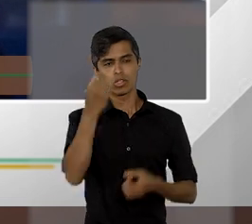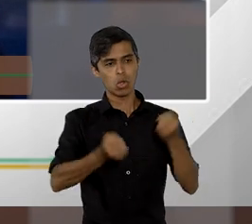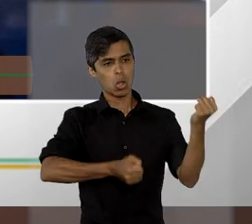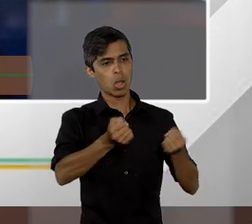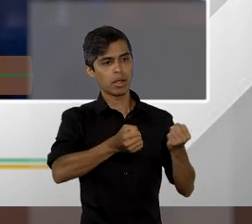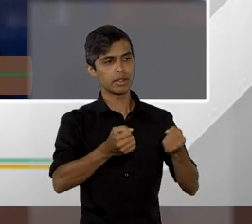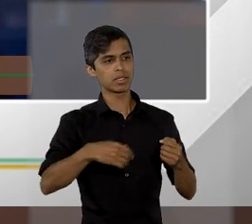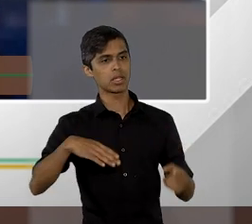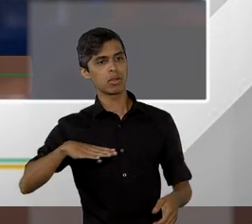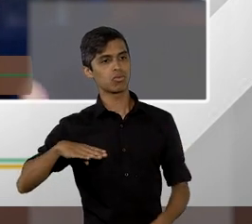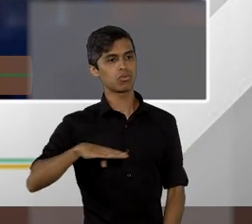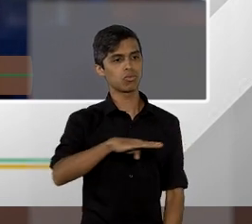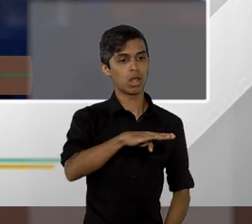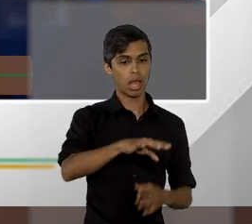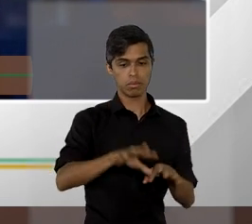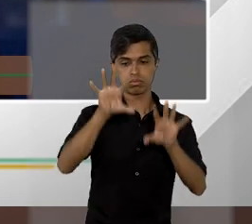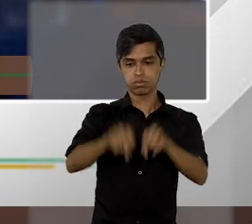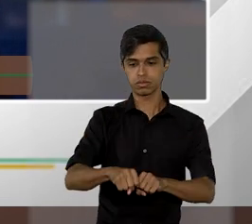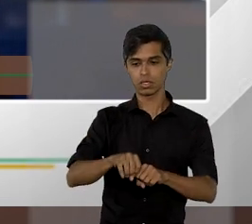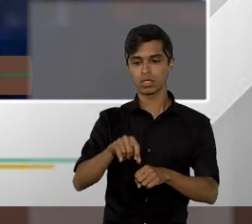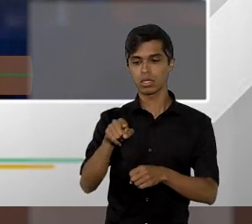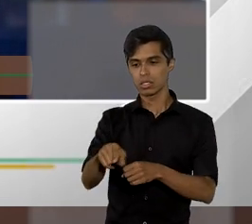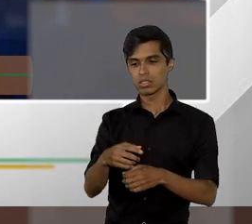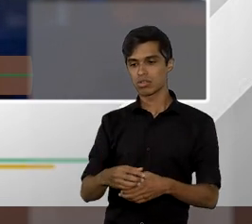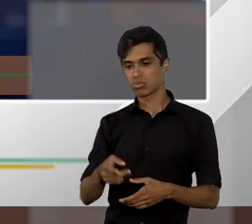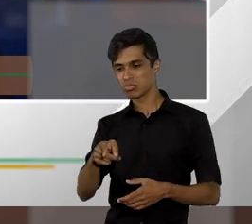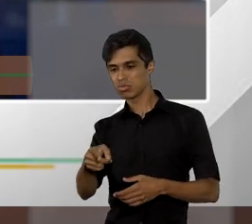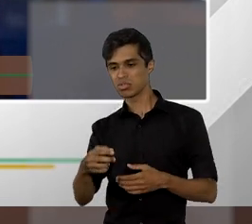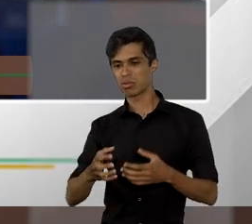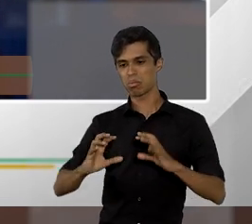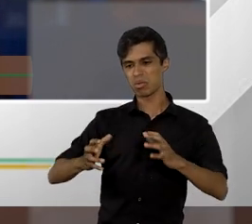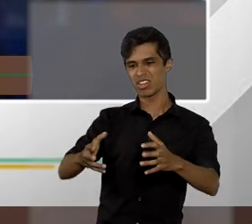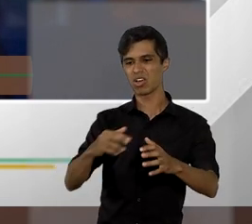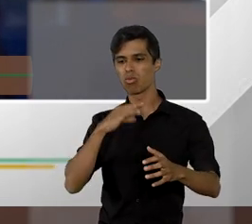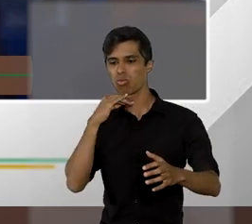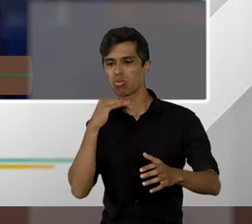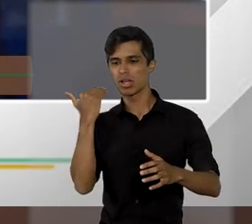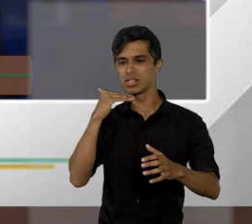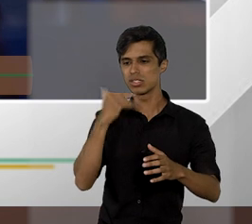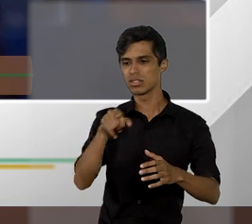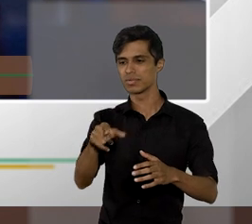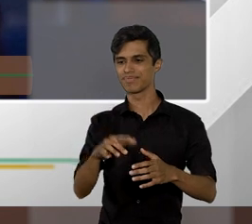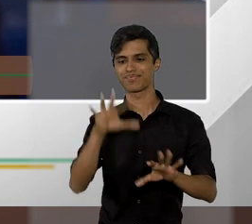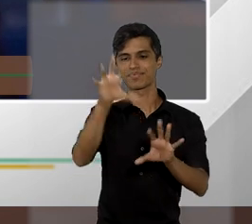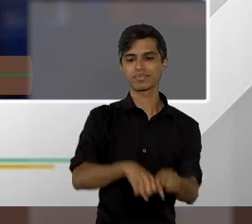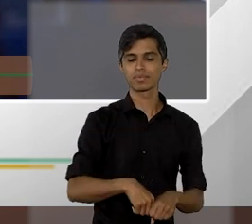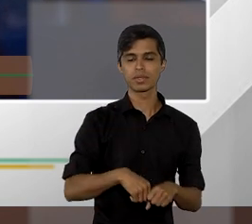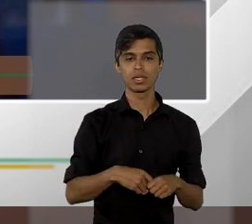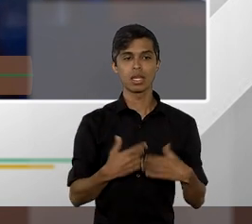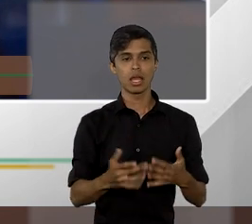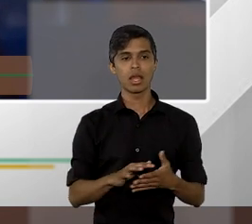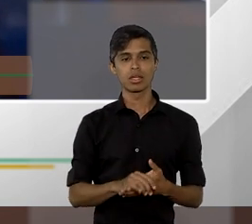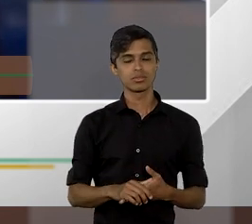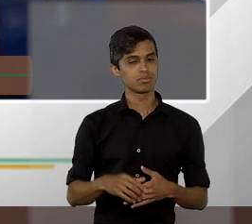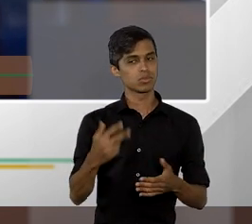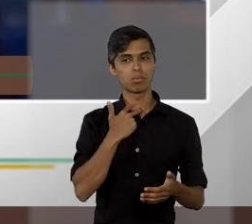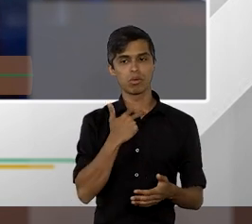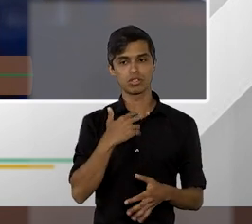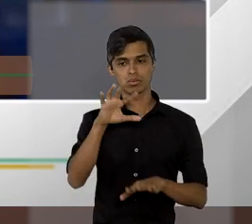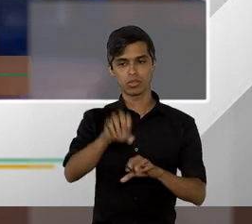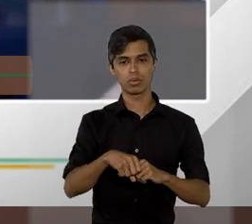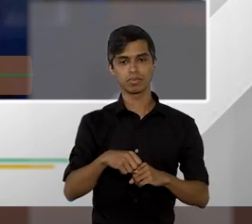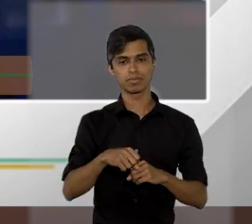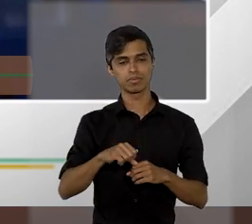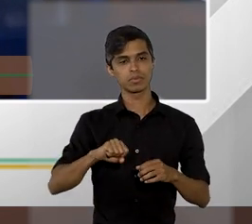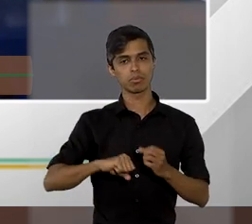pneus carecas, com gás de cozinha, sem documentação, e ele contrata aquele sujeito que anuncia no poste, com o celular no